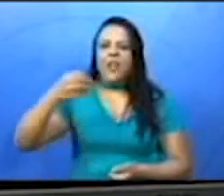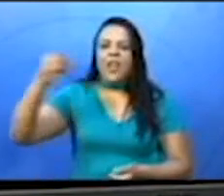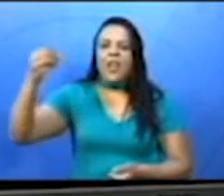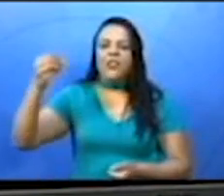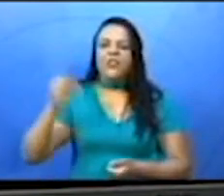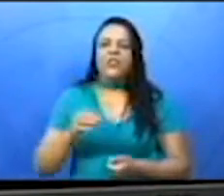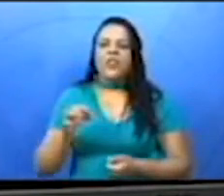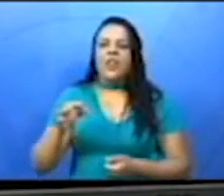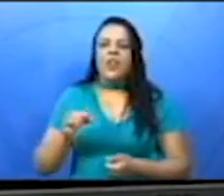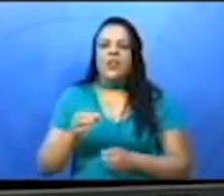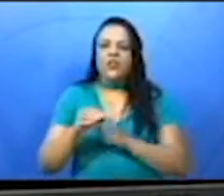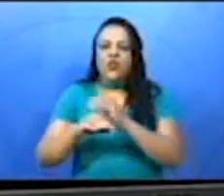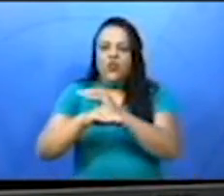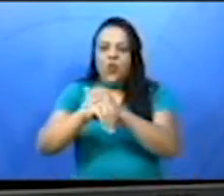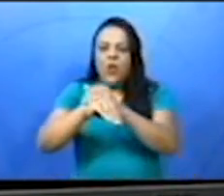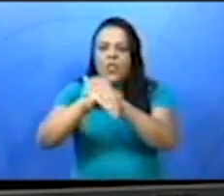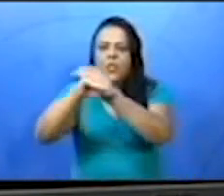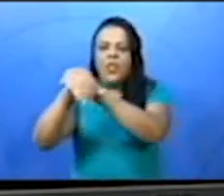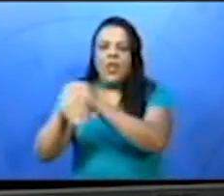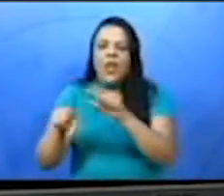sementes, não é mesmo?